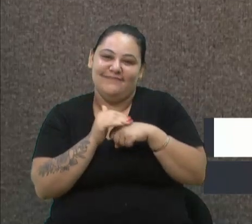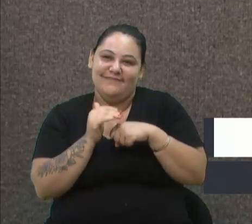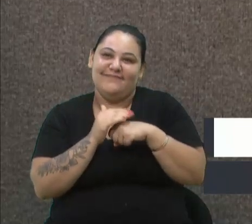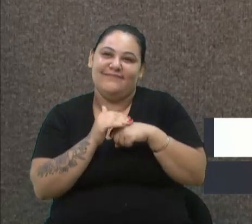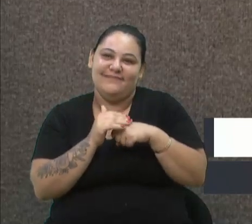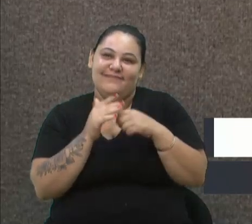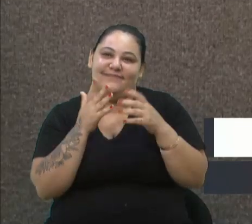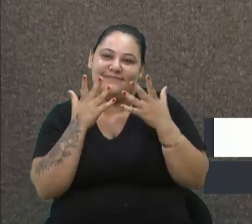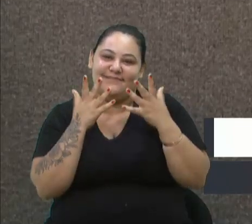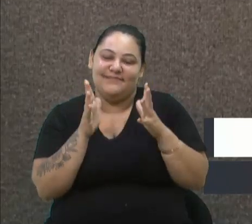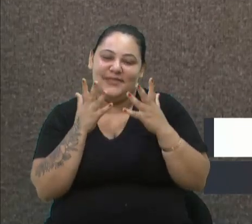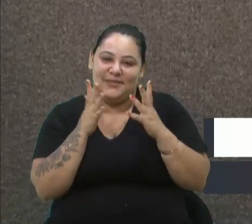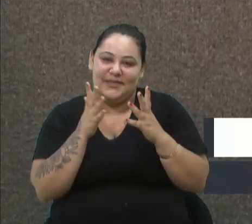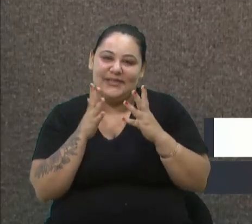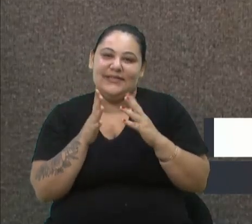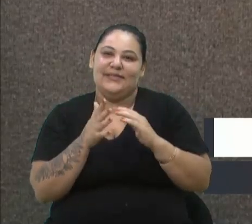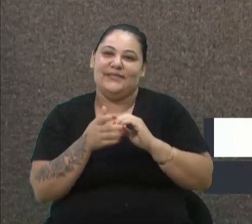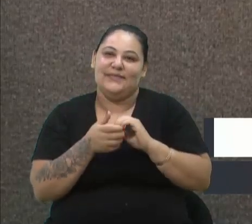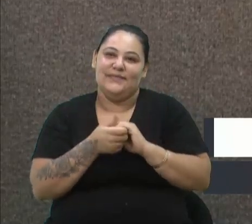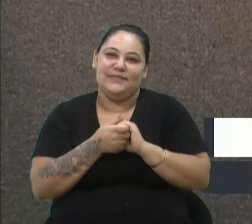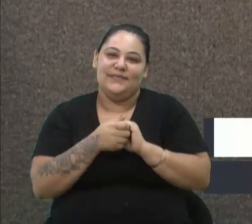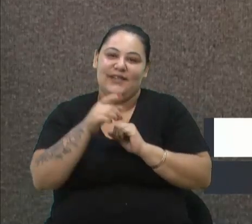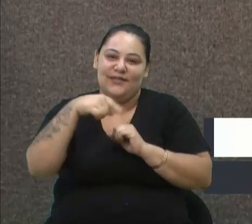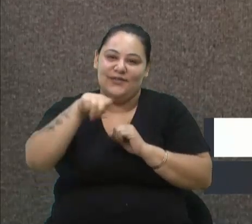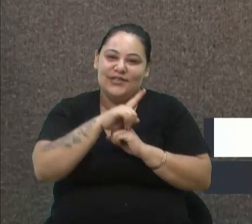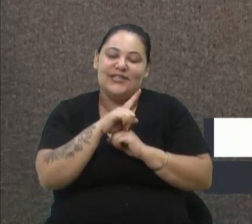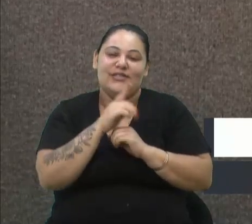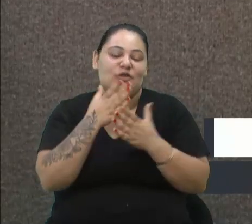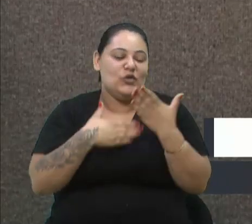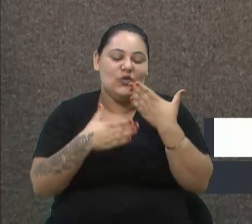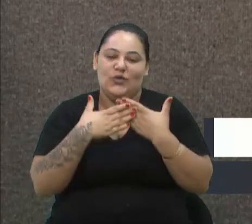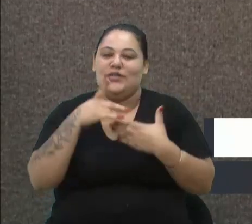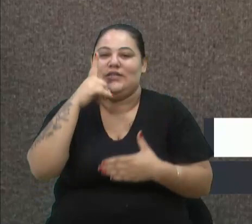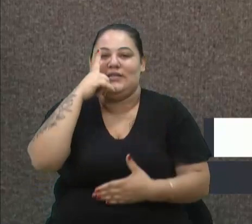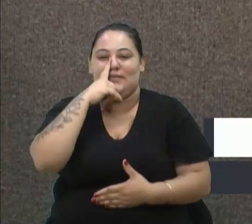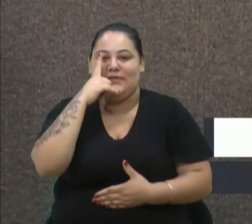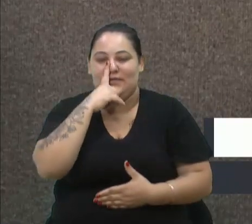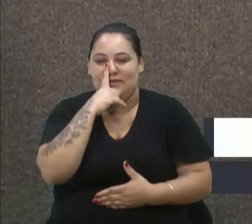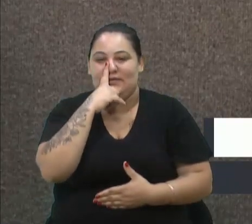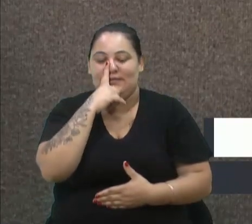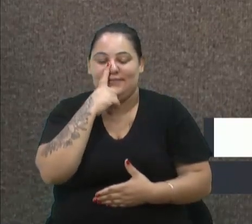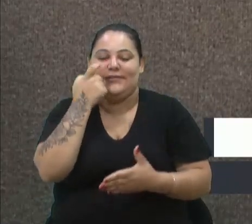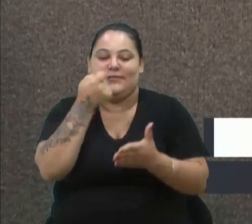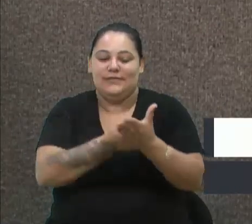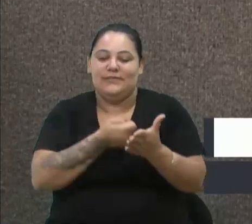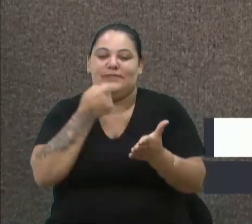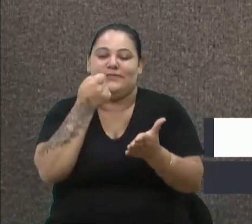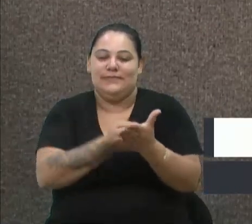parabéns. E a vocês, mãezinhas, né, que estão aí nessa luta.